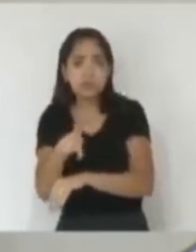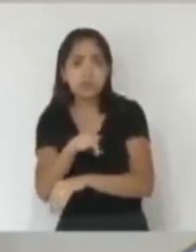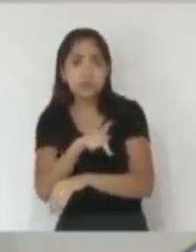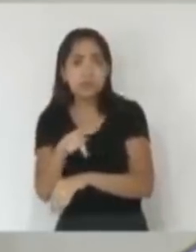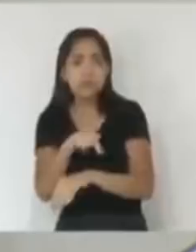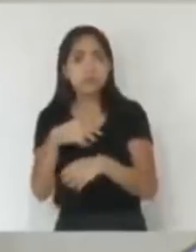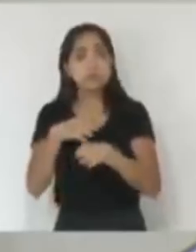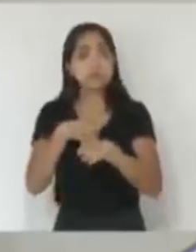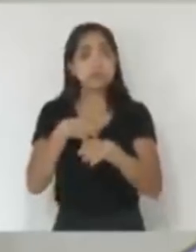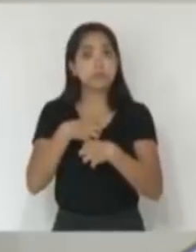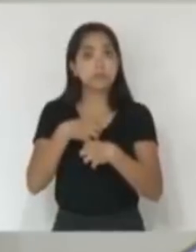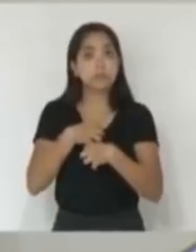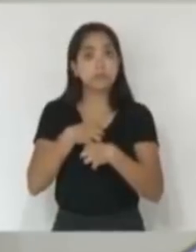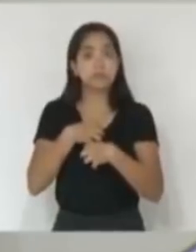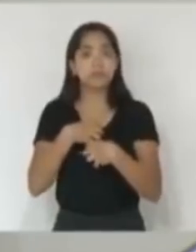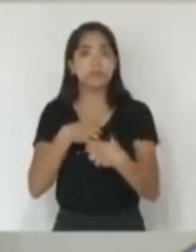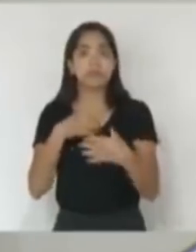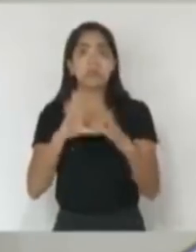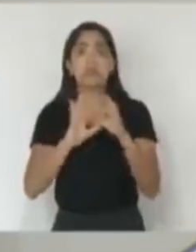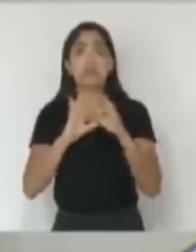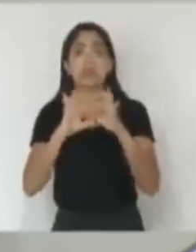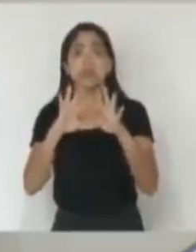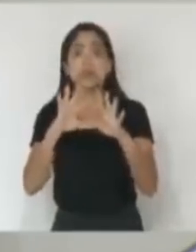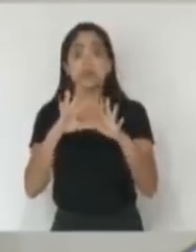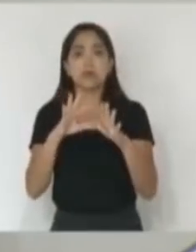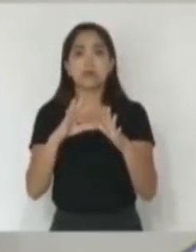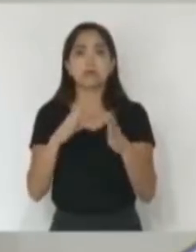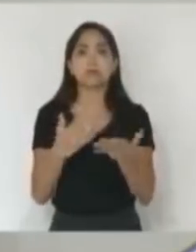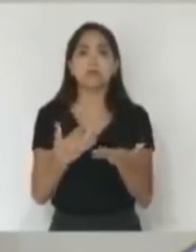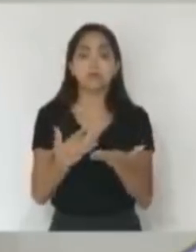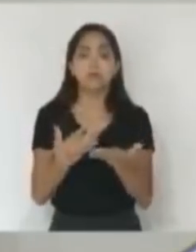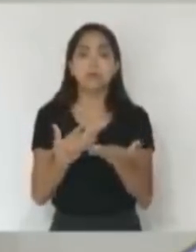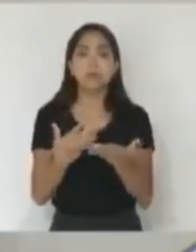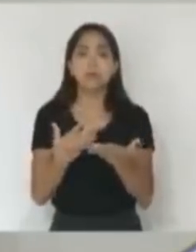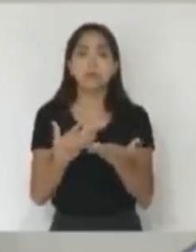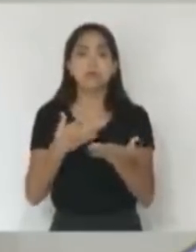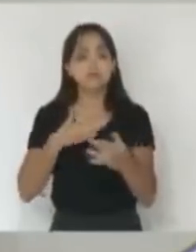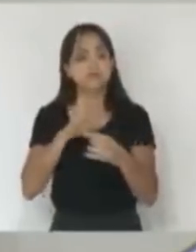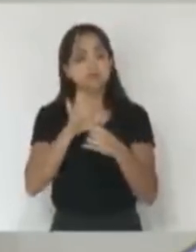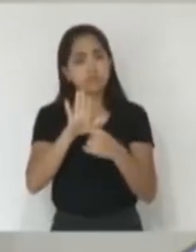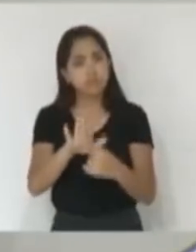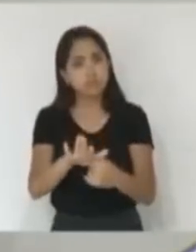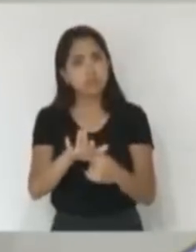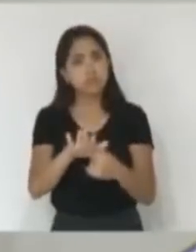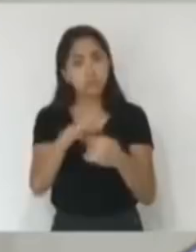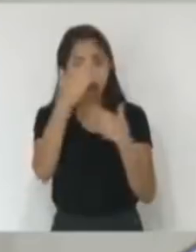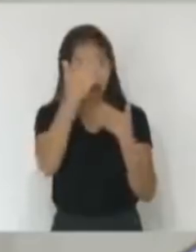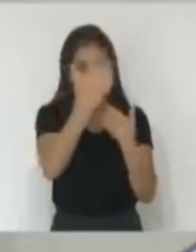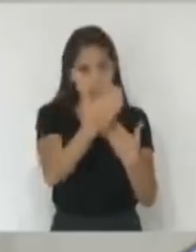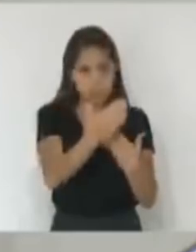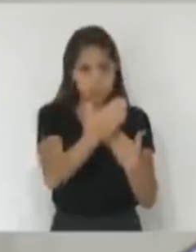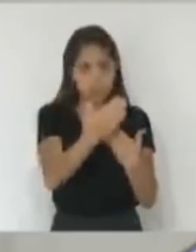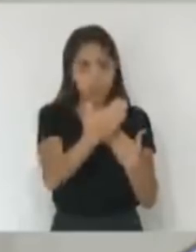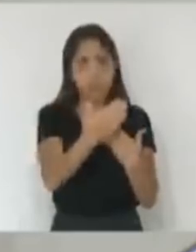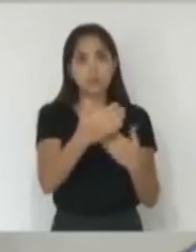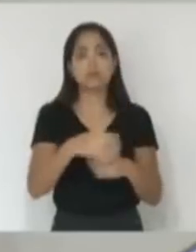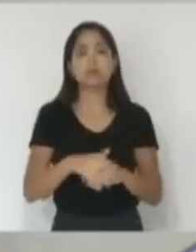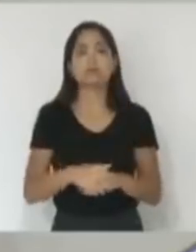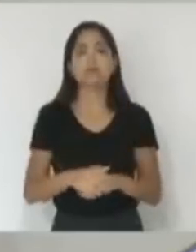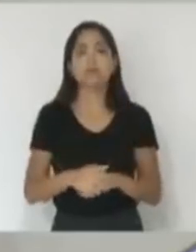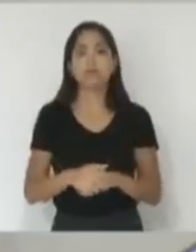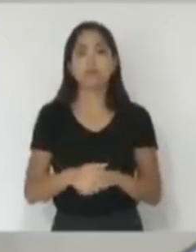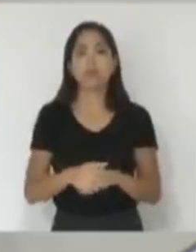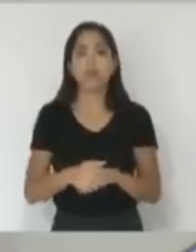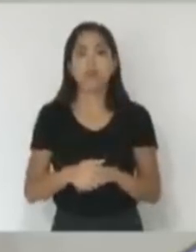liberdade de crença ou consciência violados no ambiente escolar. E aqui cabe agradecer à deputada, à desembargadora Santa